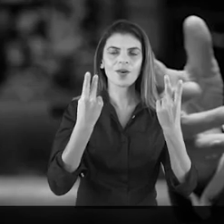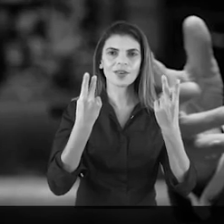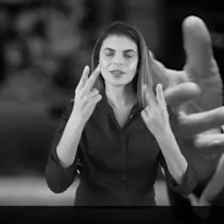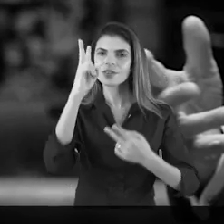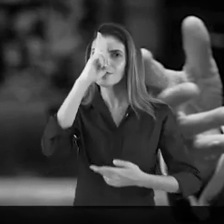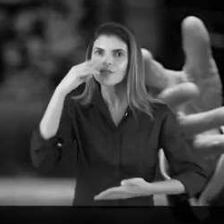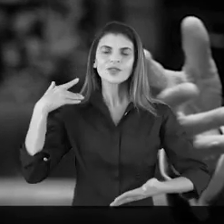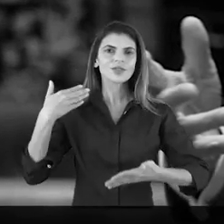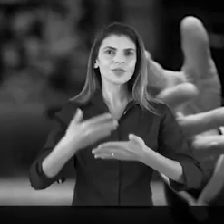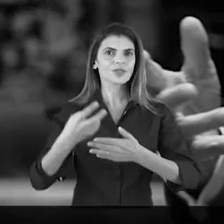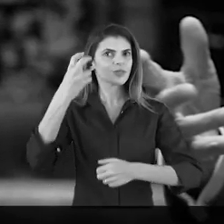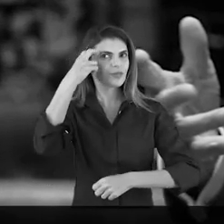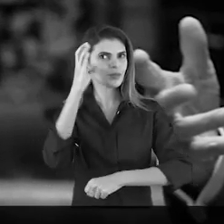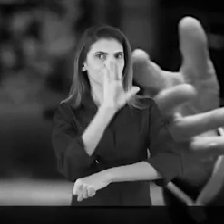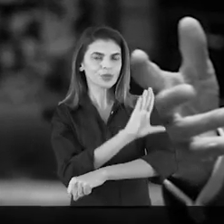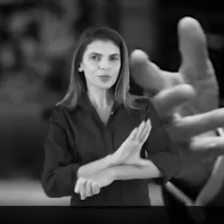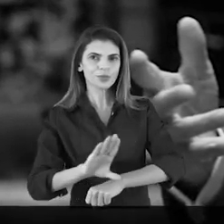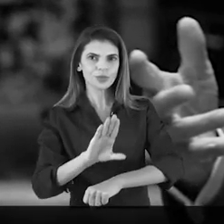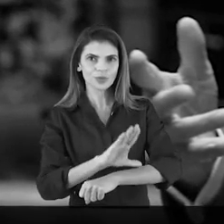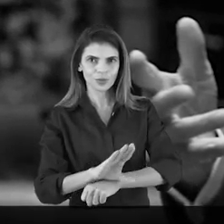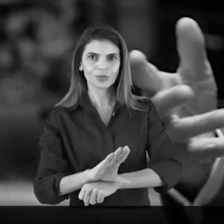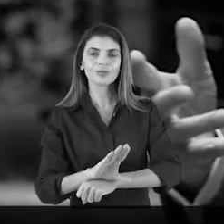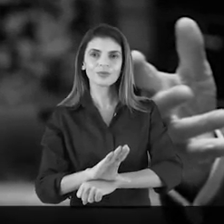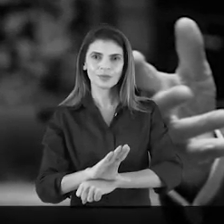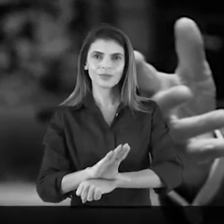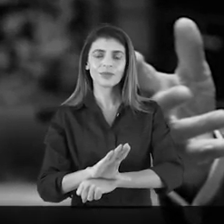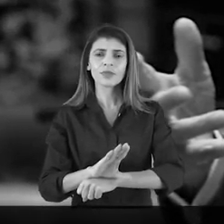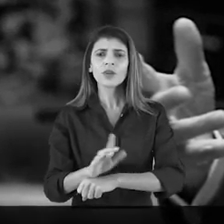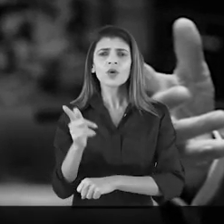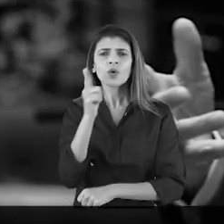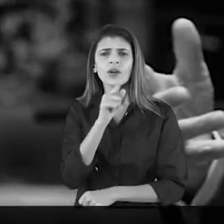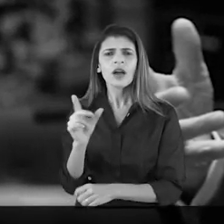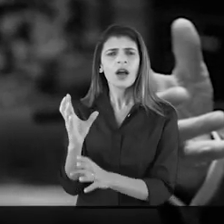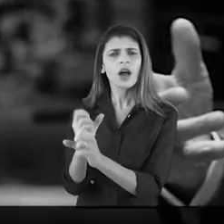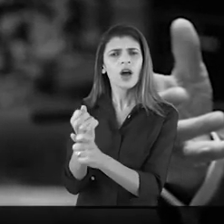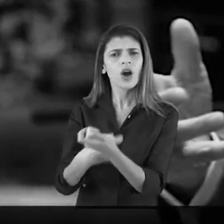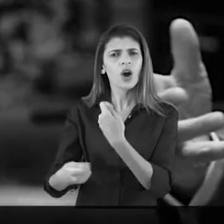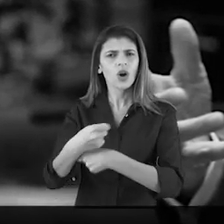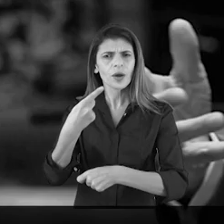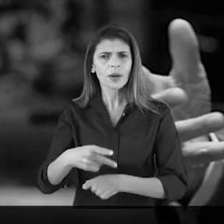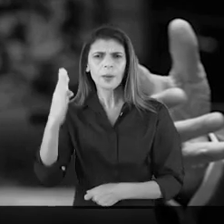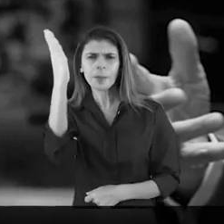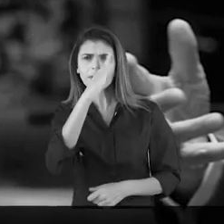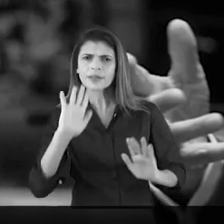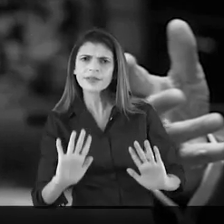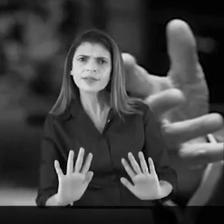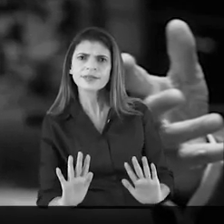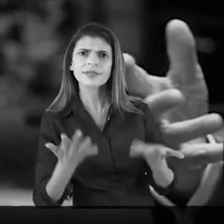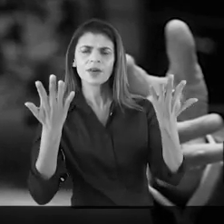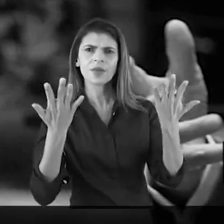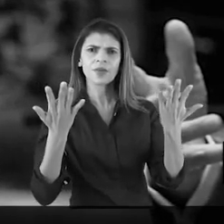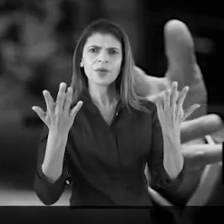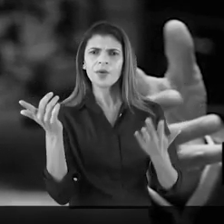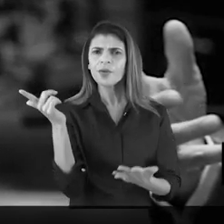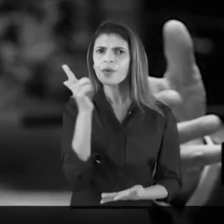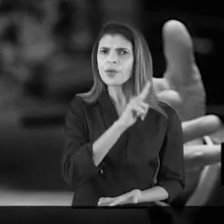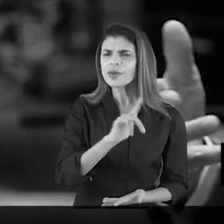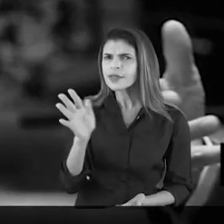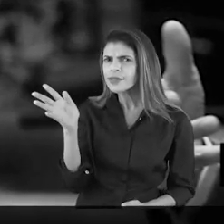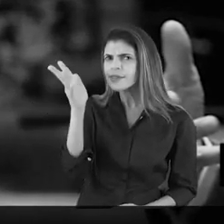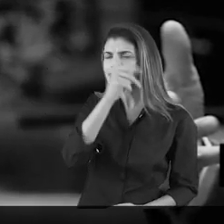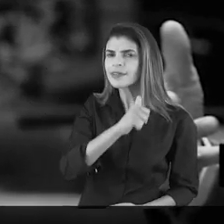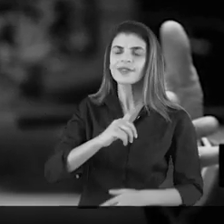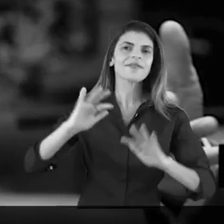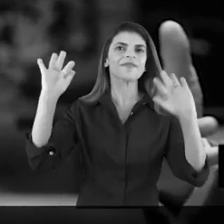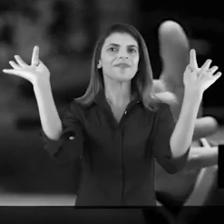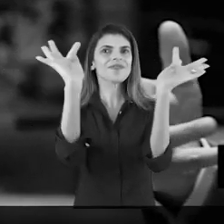históricos, culturais. Vamos recuperar a economia do nosso país. Vamos recuperar